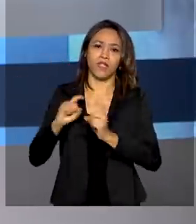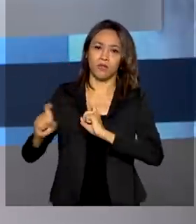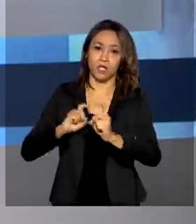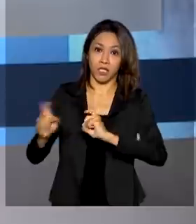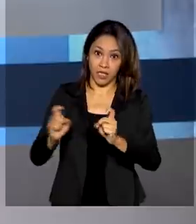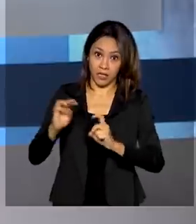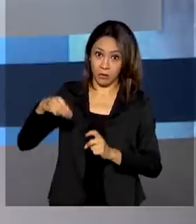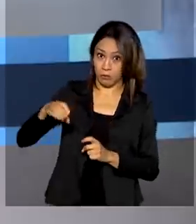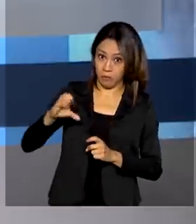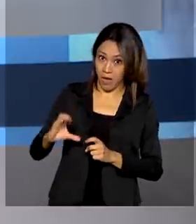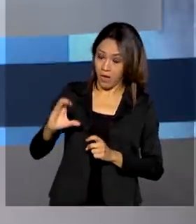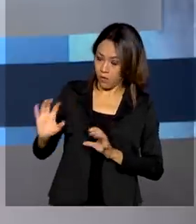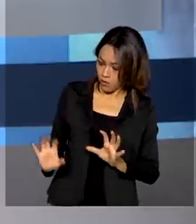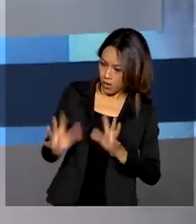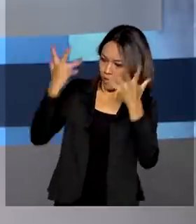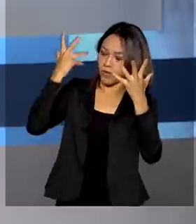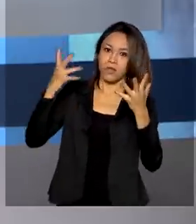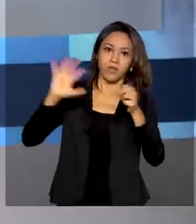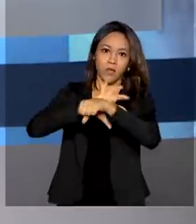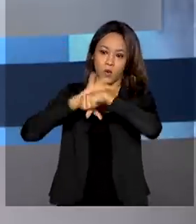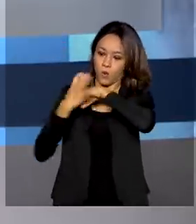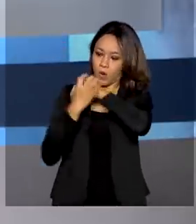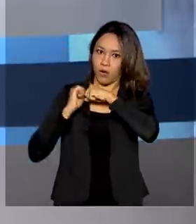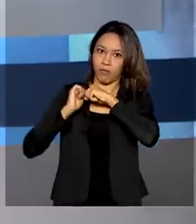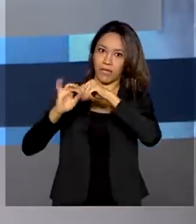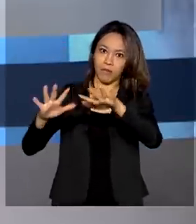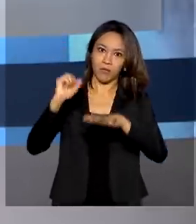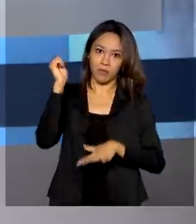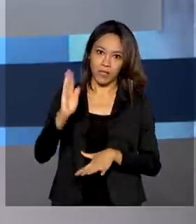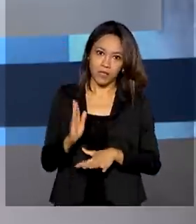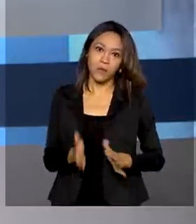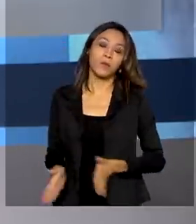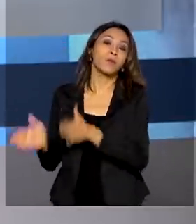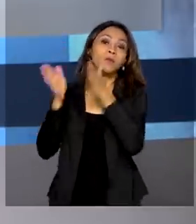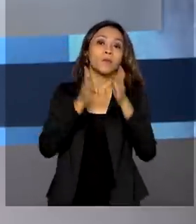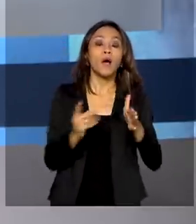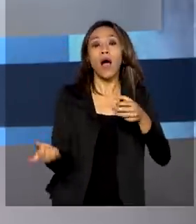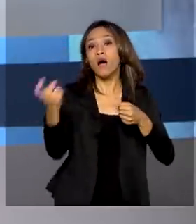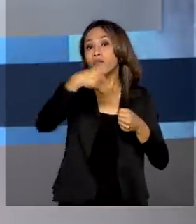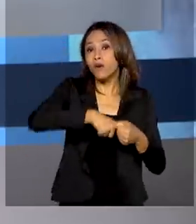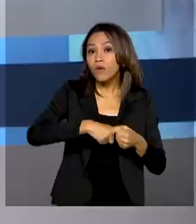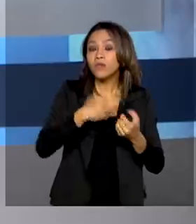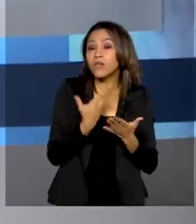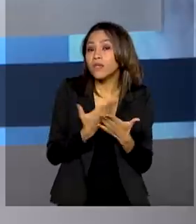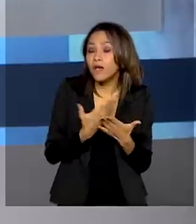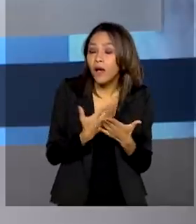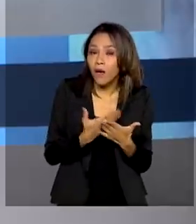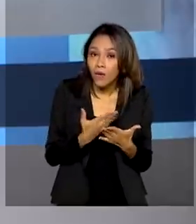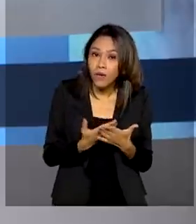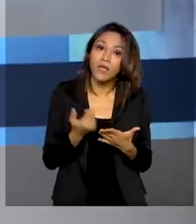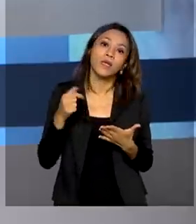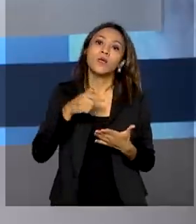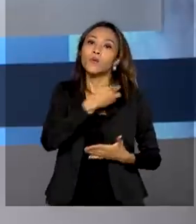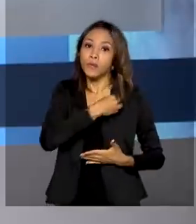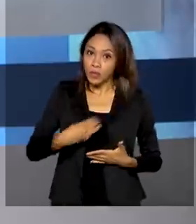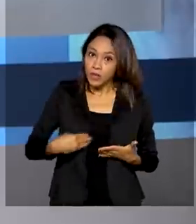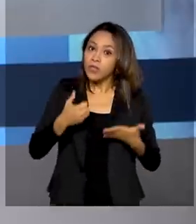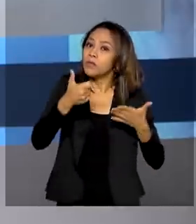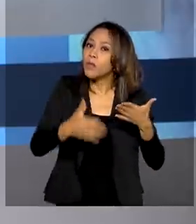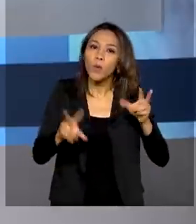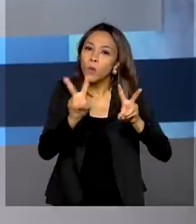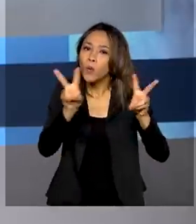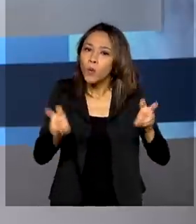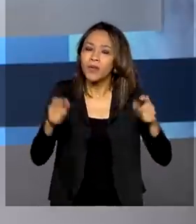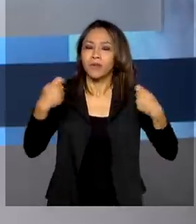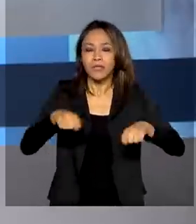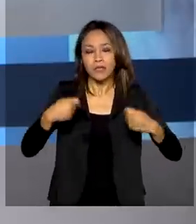após o surgimento da pandemia de Covid-19. Sobre o retorno das aulas presenciais, o ministro da Educação explicou que é